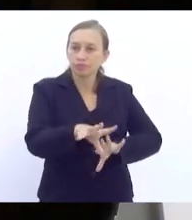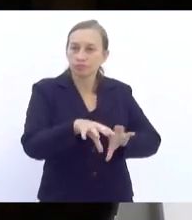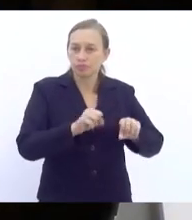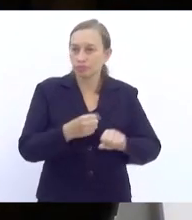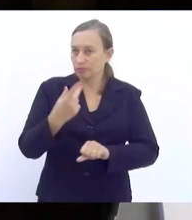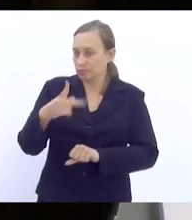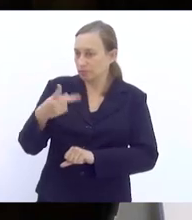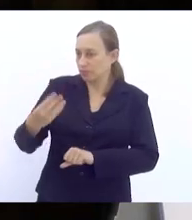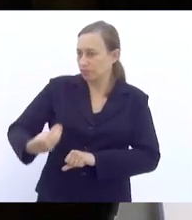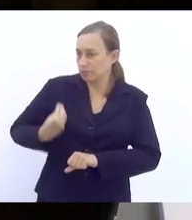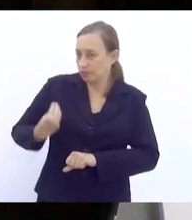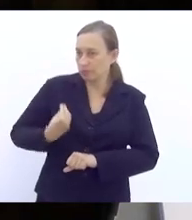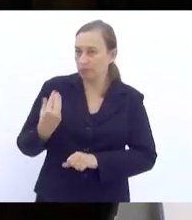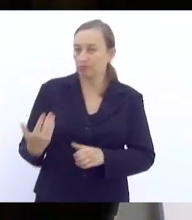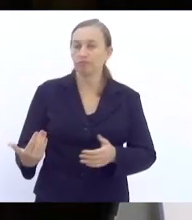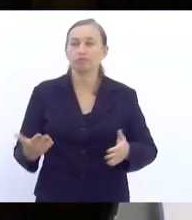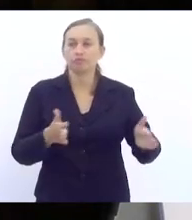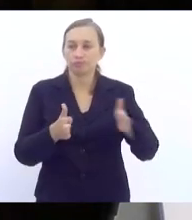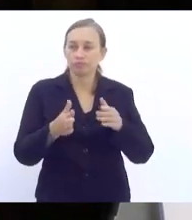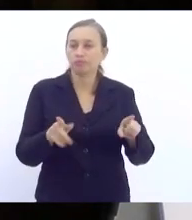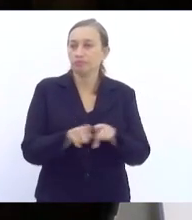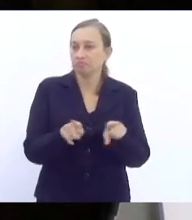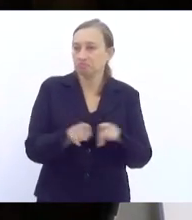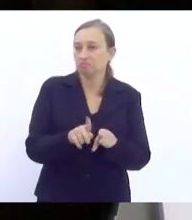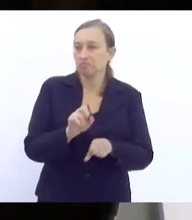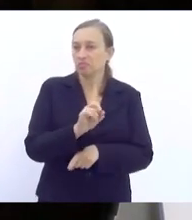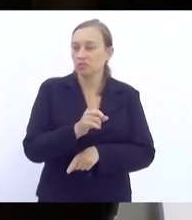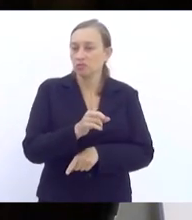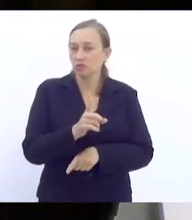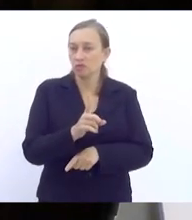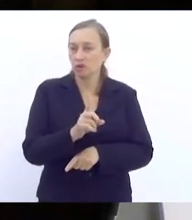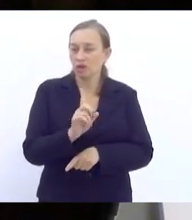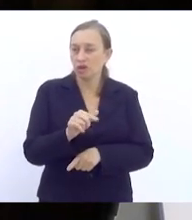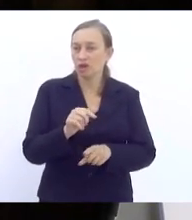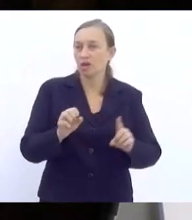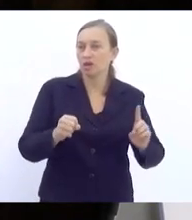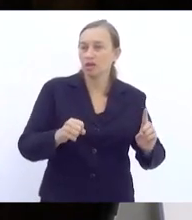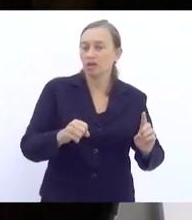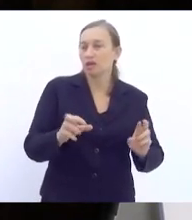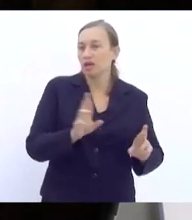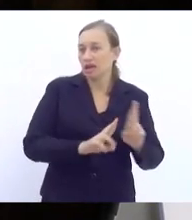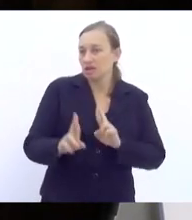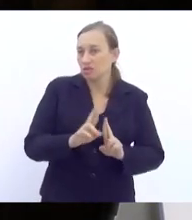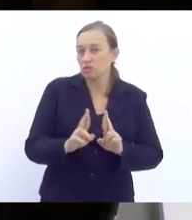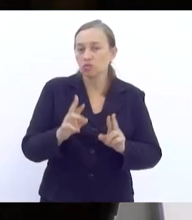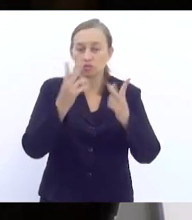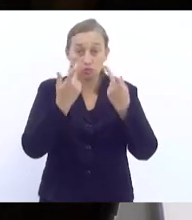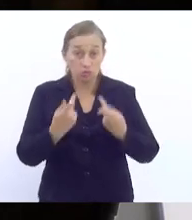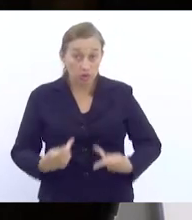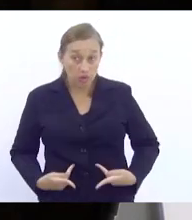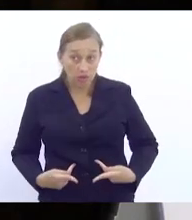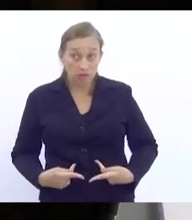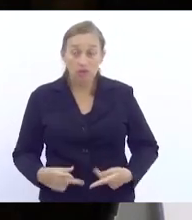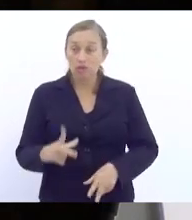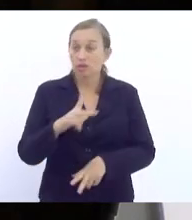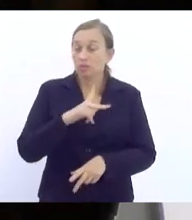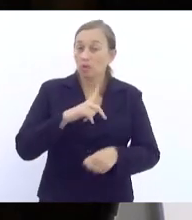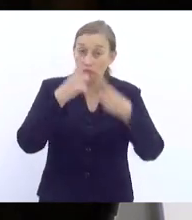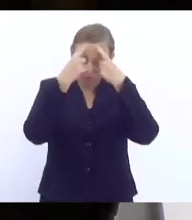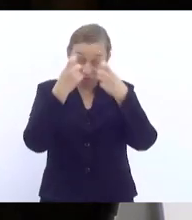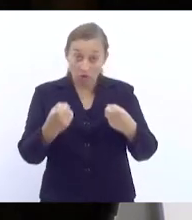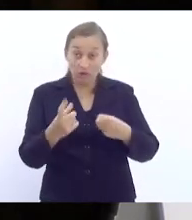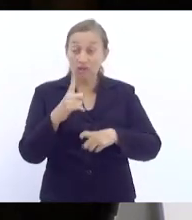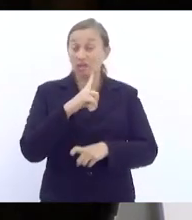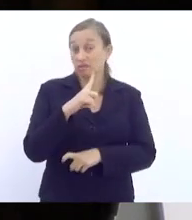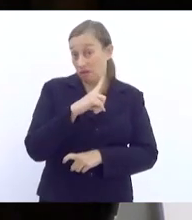sobrevivendo nesse processo também, que não é alheio à sociedade, às relações humanas e à própria violência que a gente